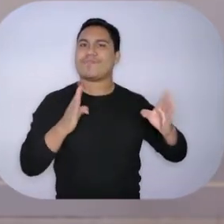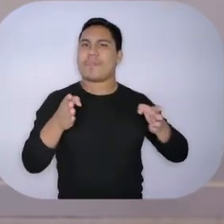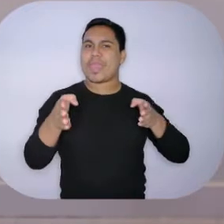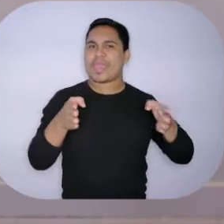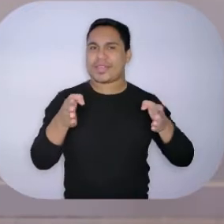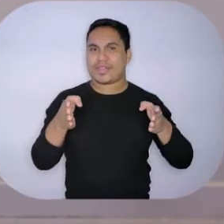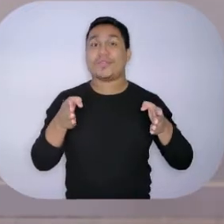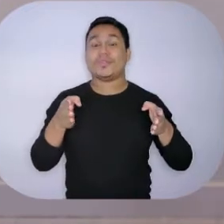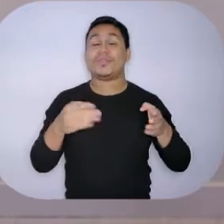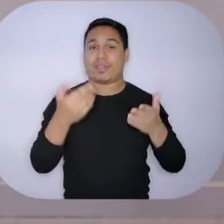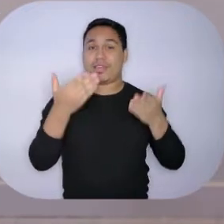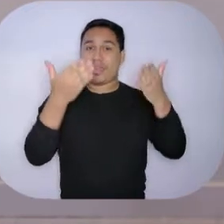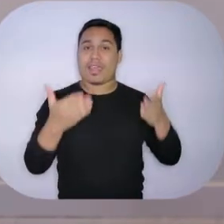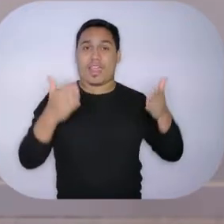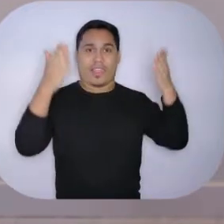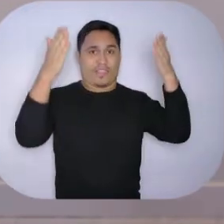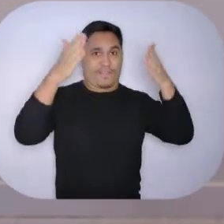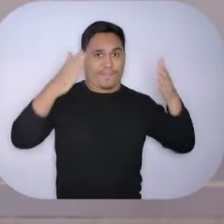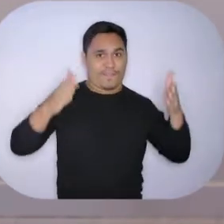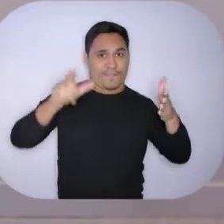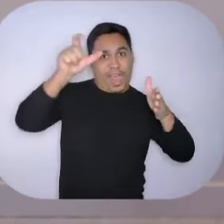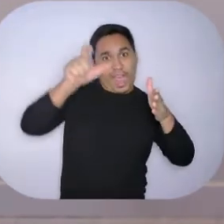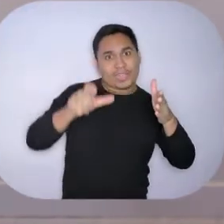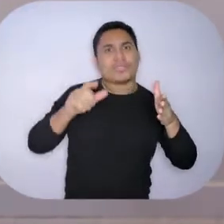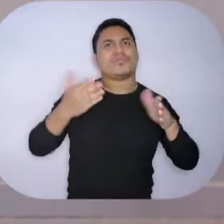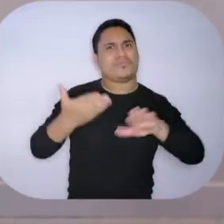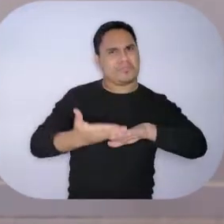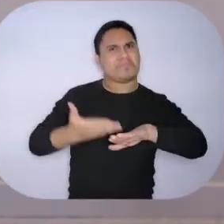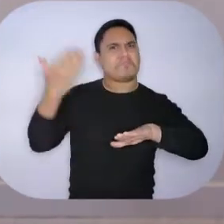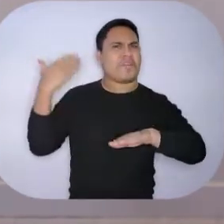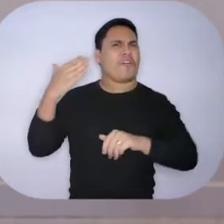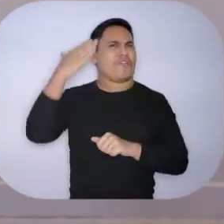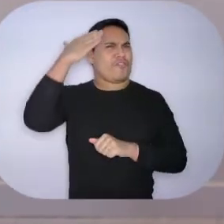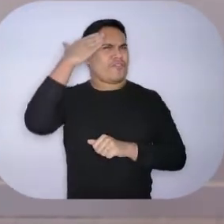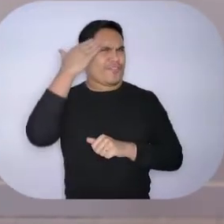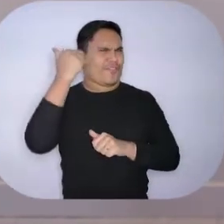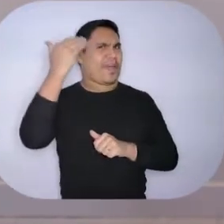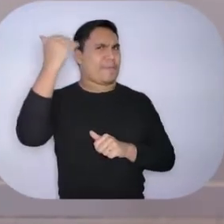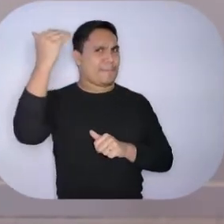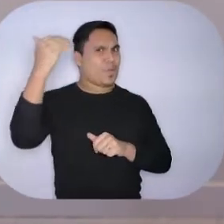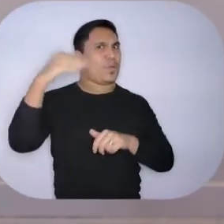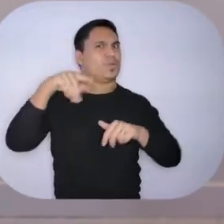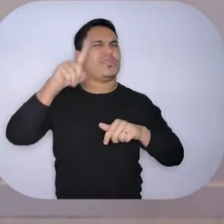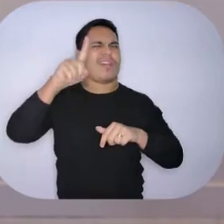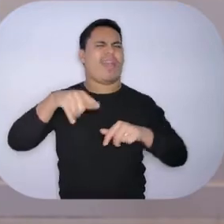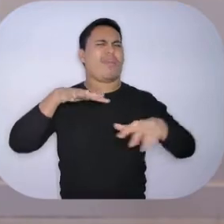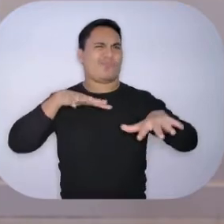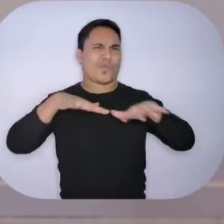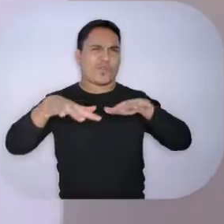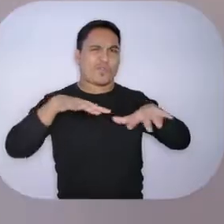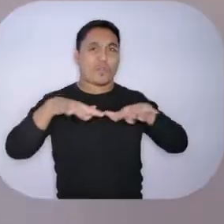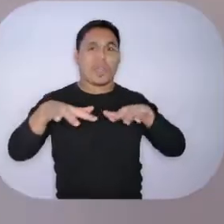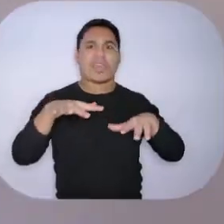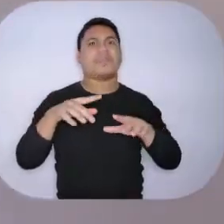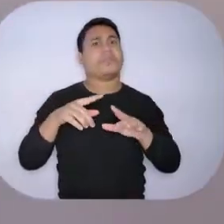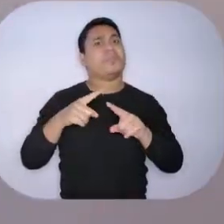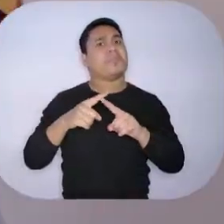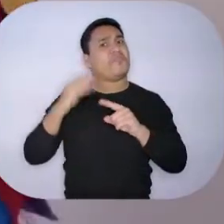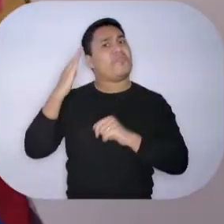já havia sido muito famoso e ainda o era, mas não queria admitir o novo.